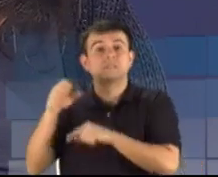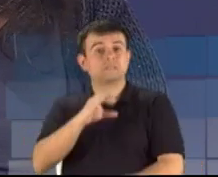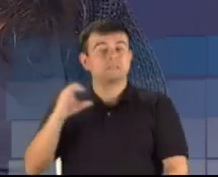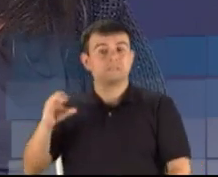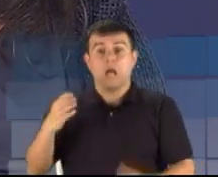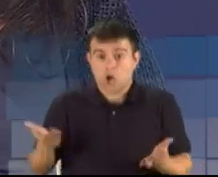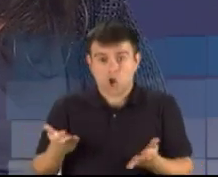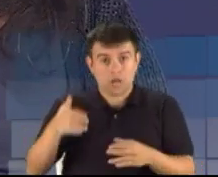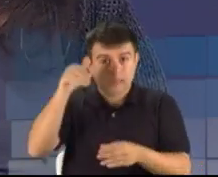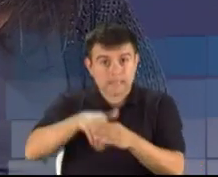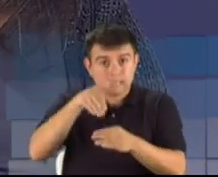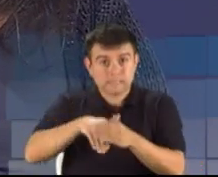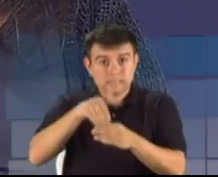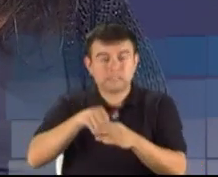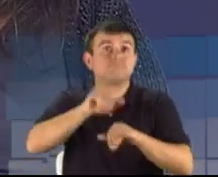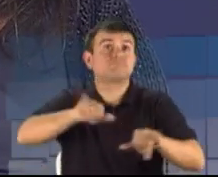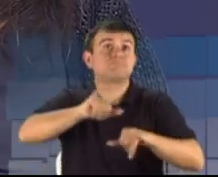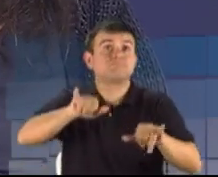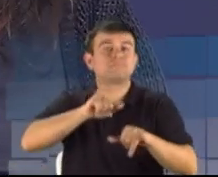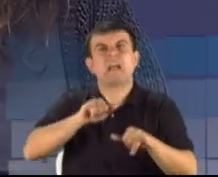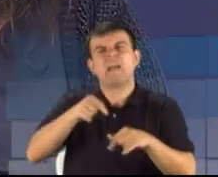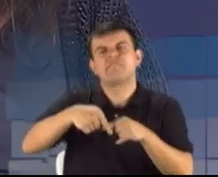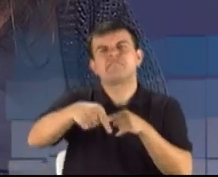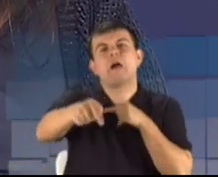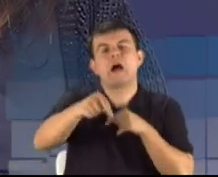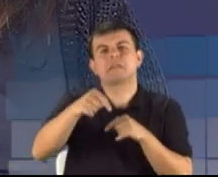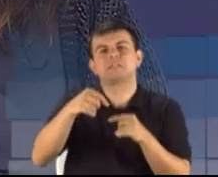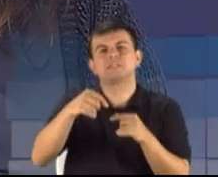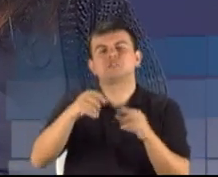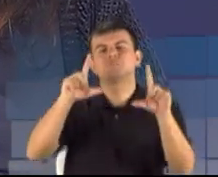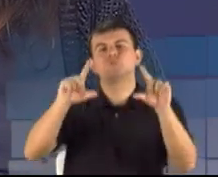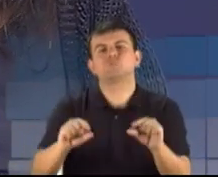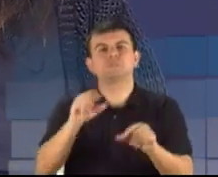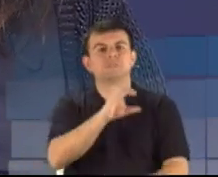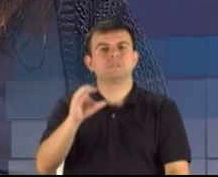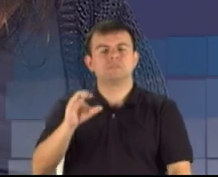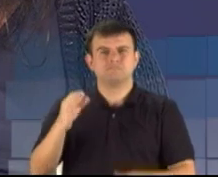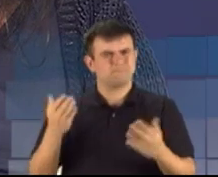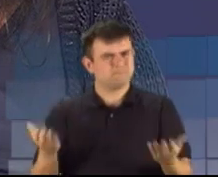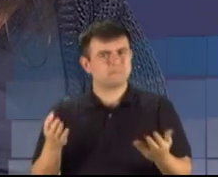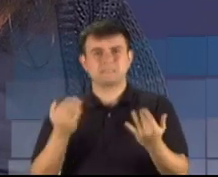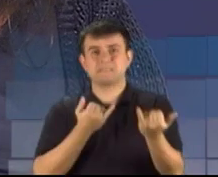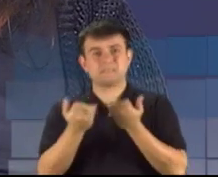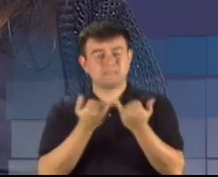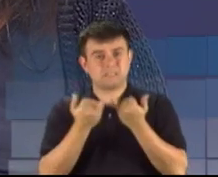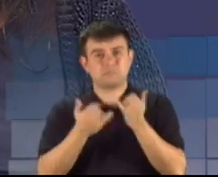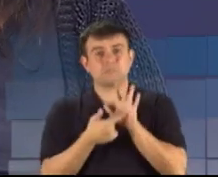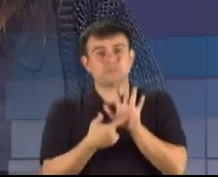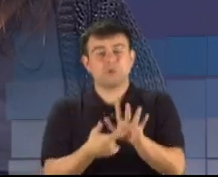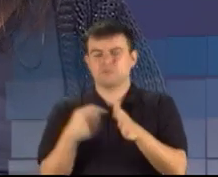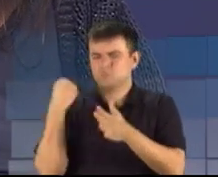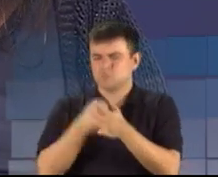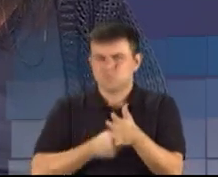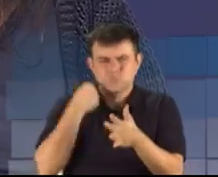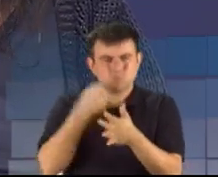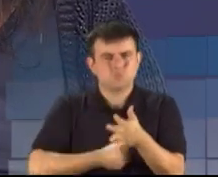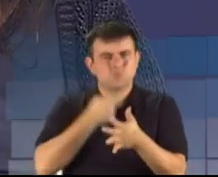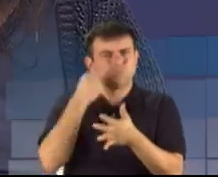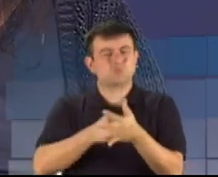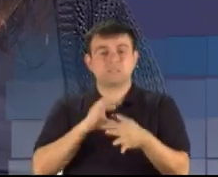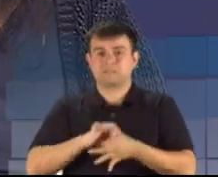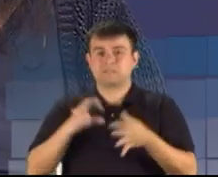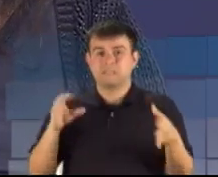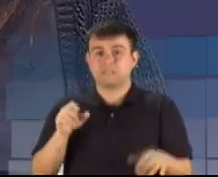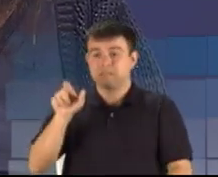eleição, falam nisso. A gente tem como grande exemplo de luta pela emancipação das pessoas o